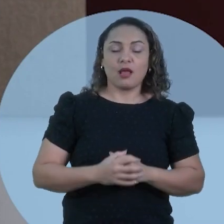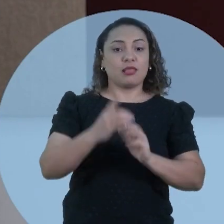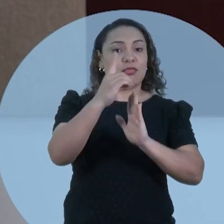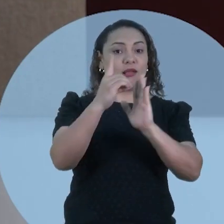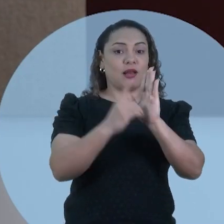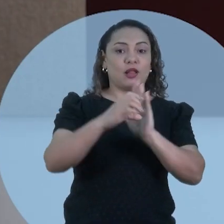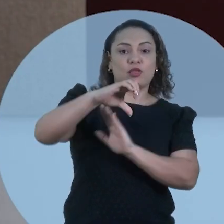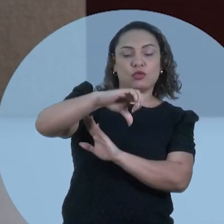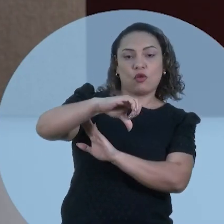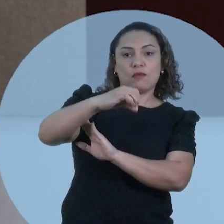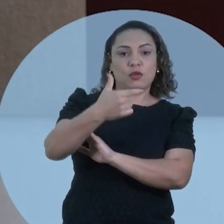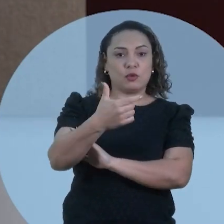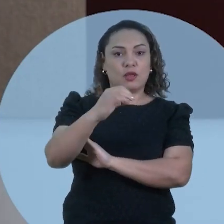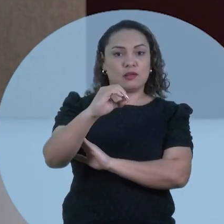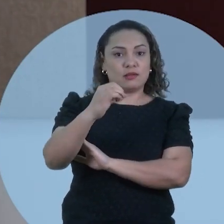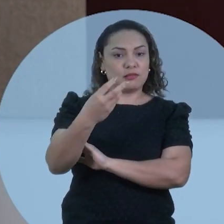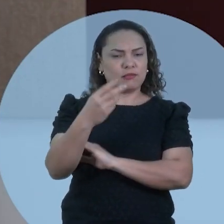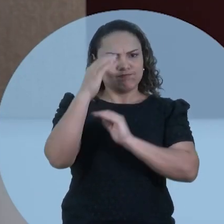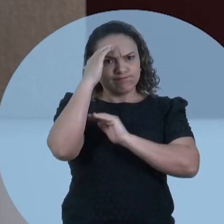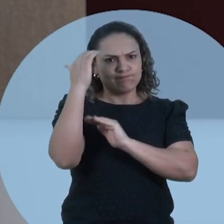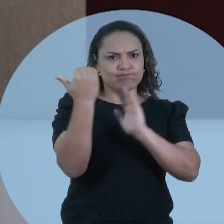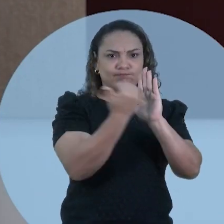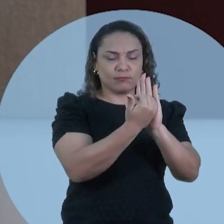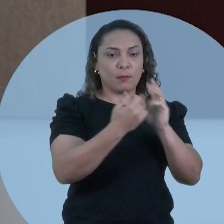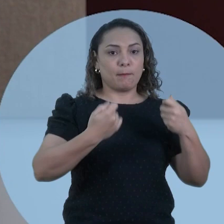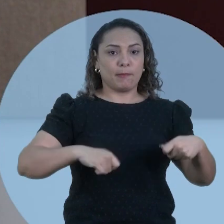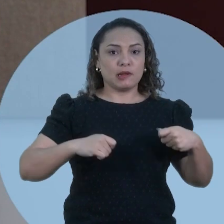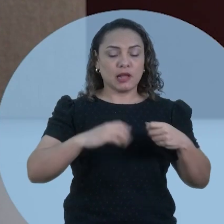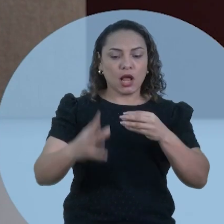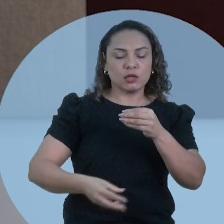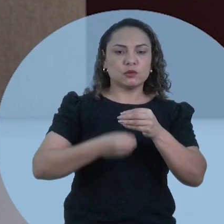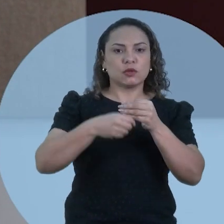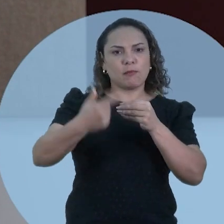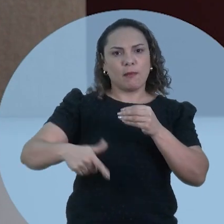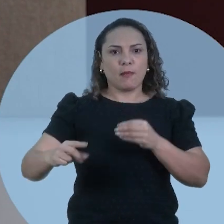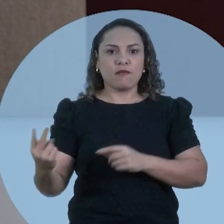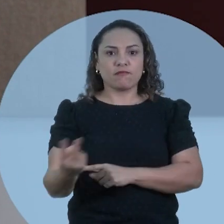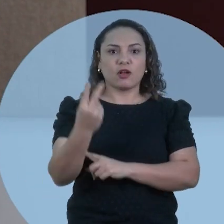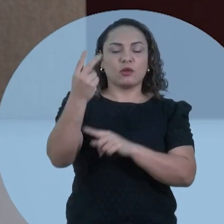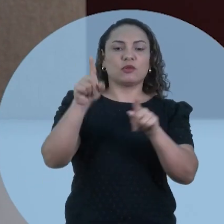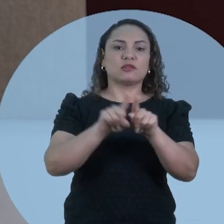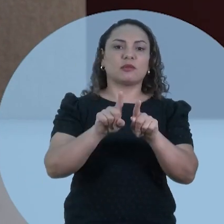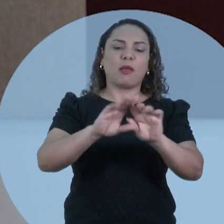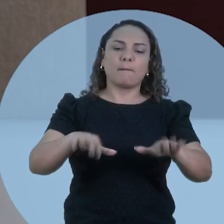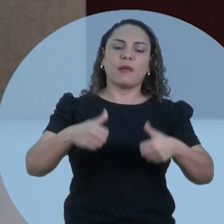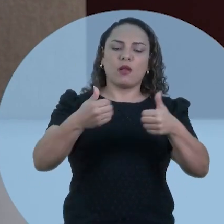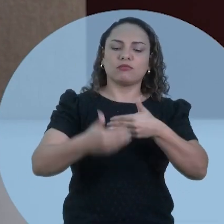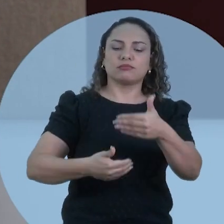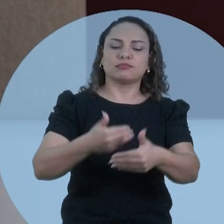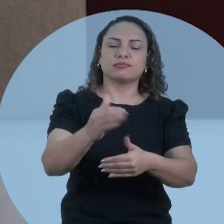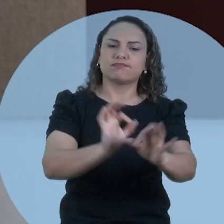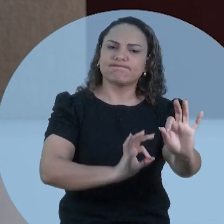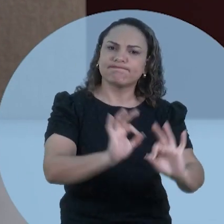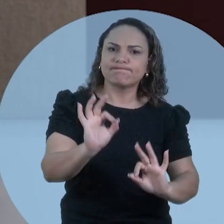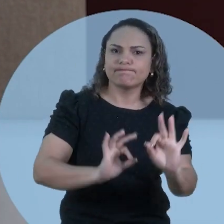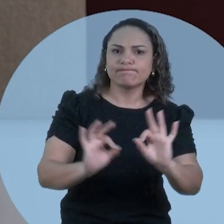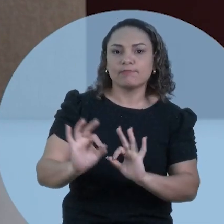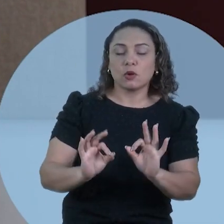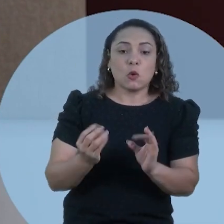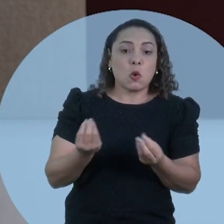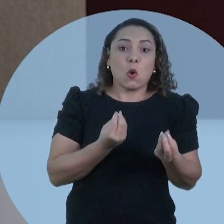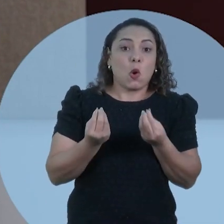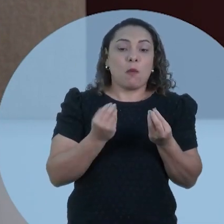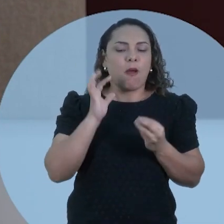.203, a Auditoria Interna Governamental deverá adicionar valor e melhorar as operações das organizações